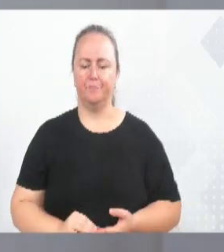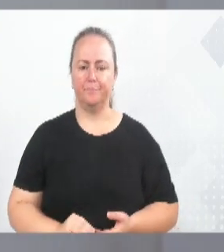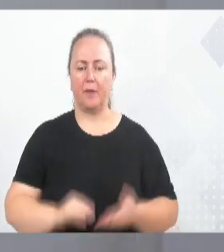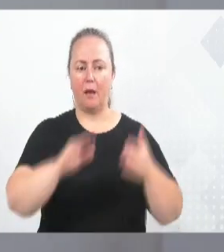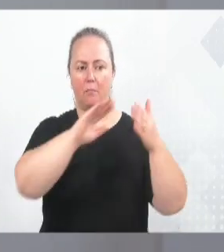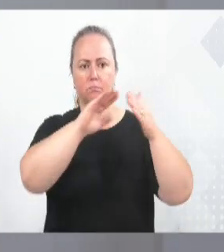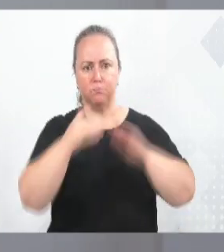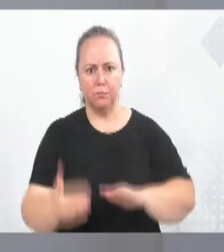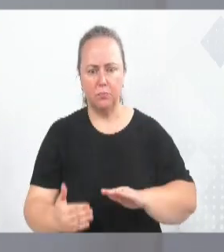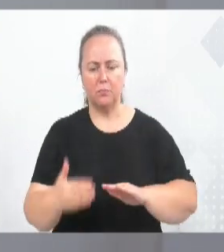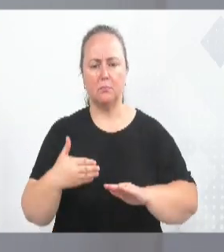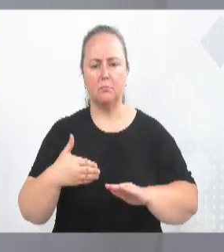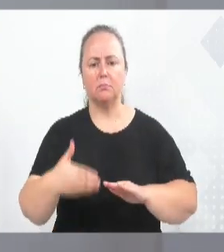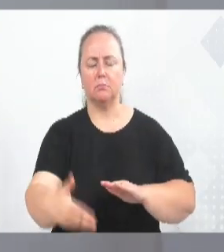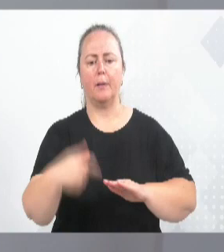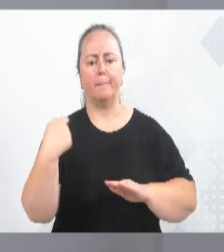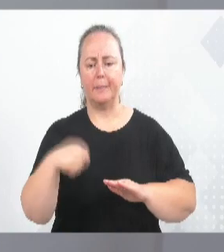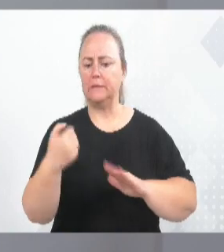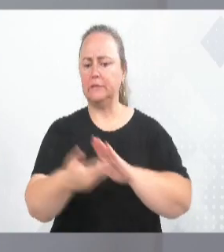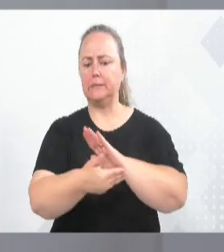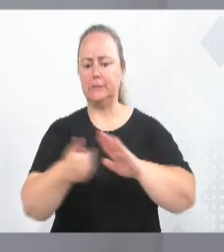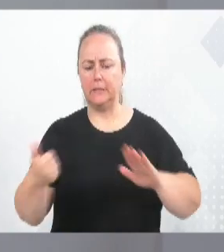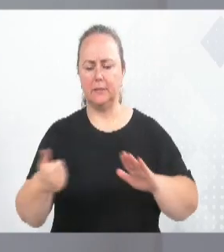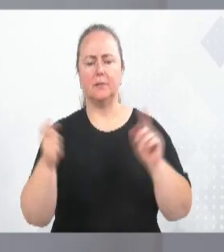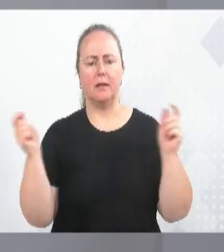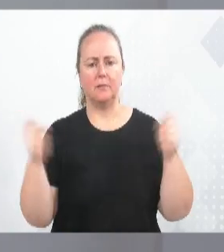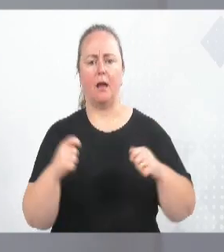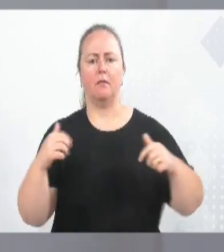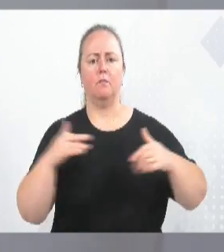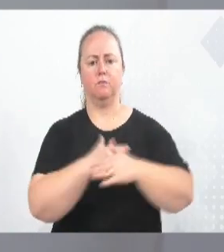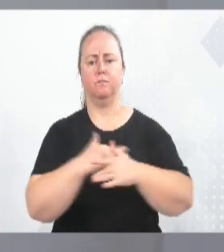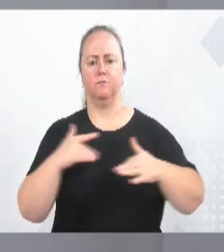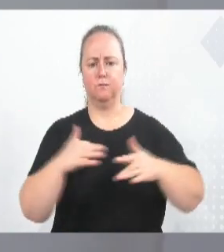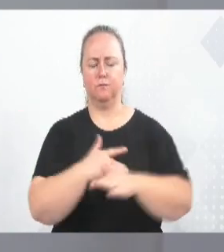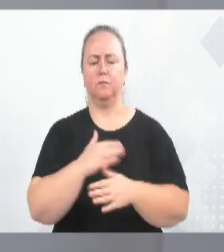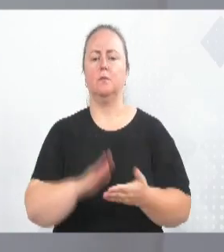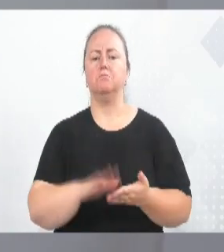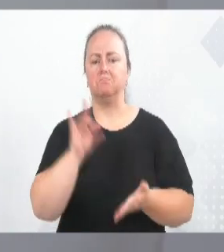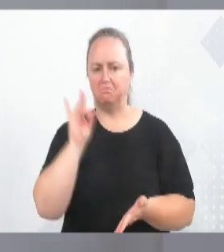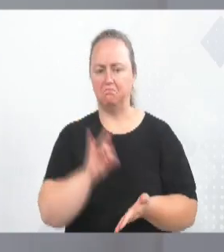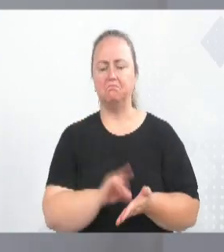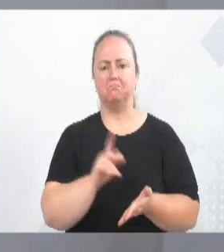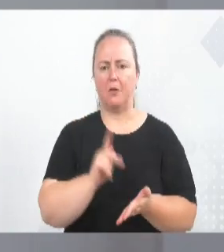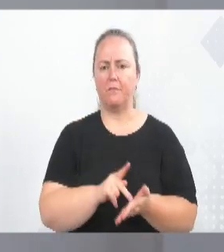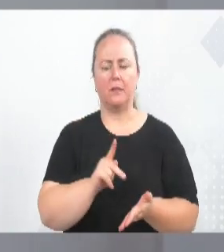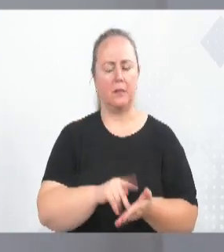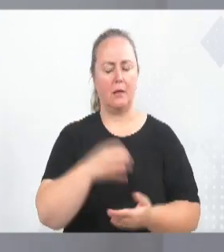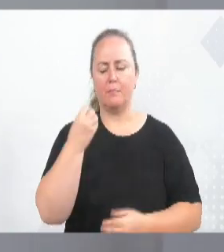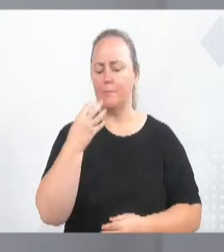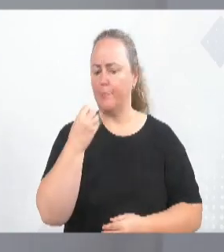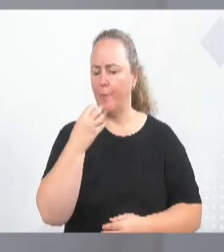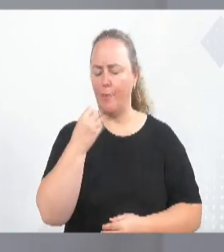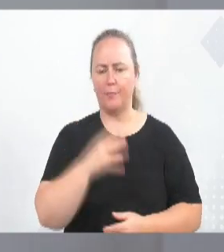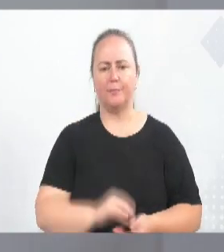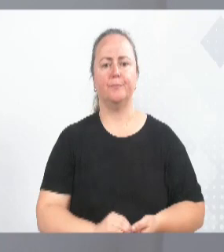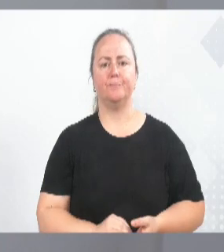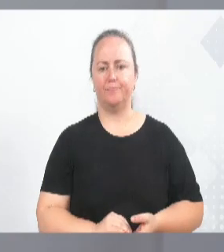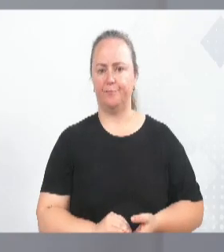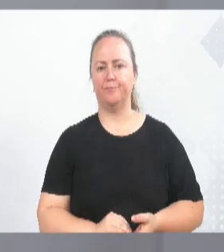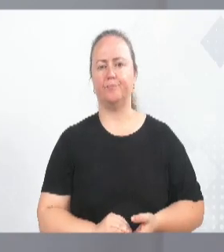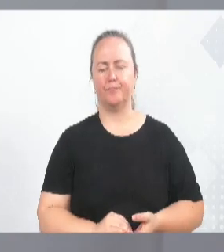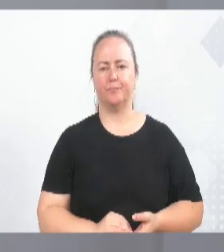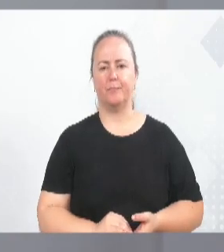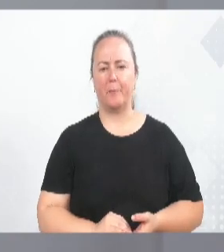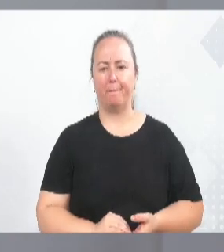logo em seguida tem que realmente removê-la para que possa transitar. E isso eu não tenho que me queixar. Toda vez que a gente notificava